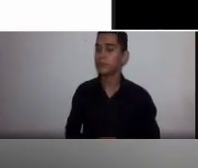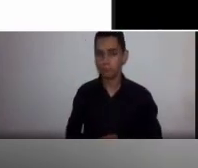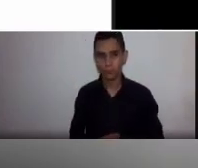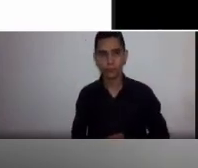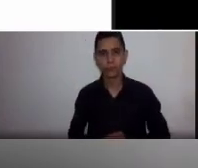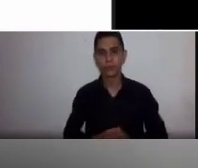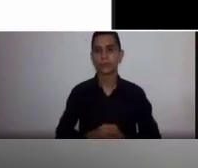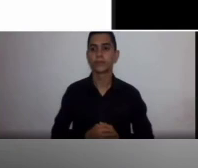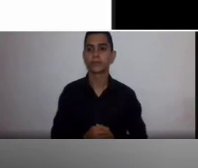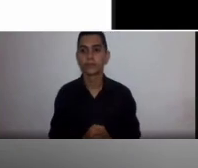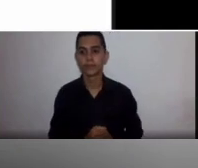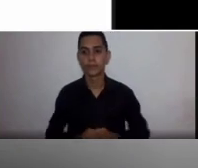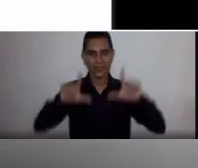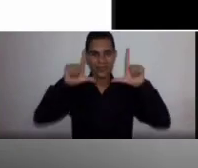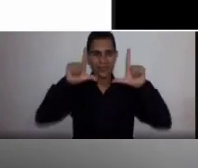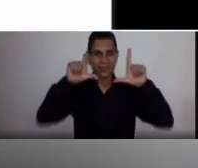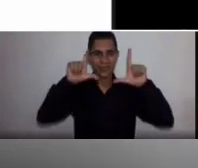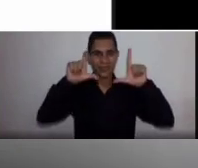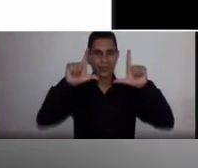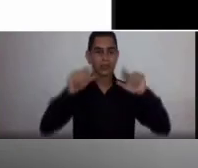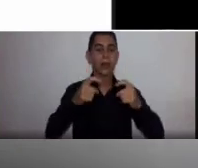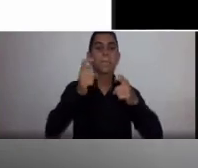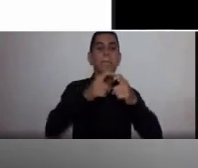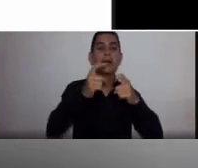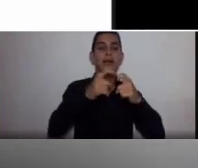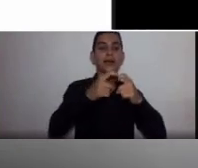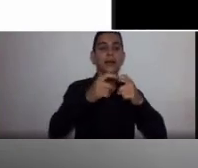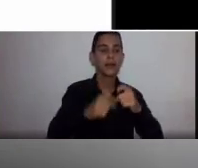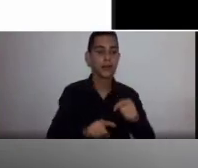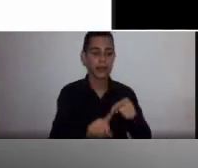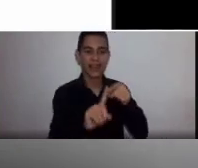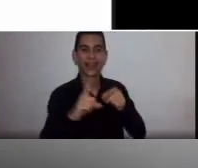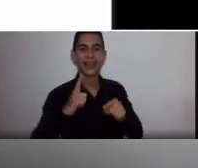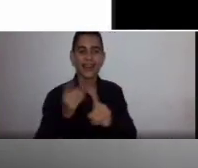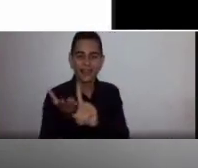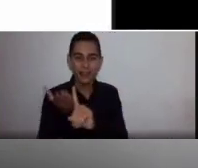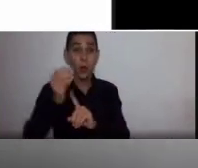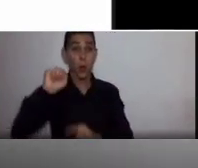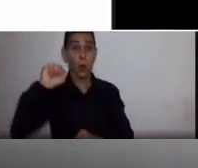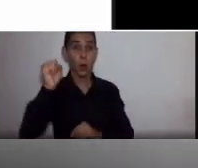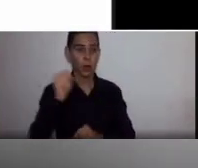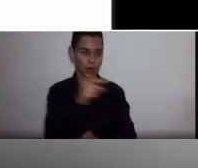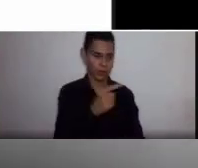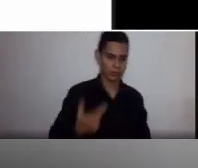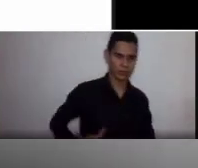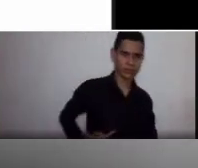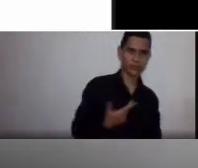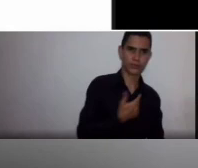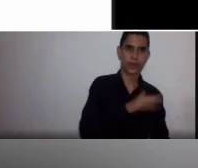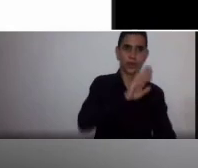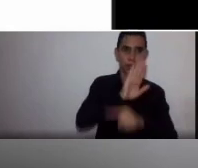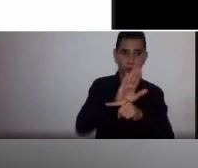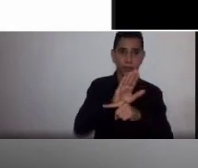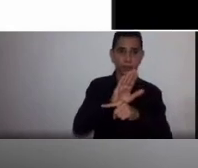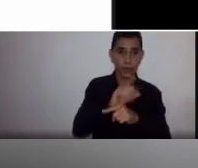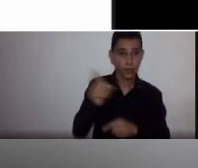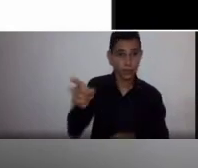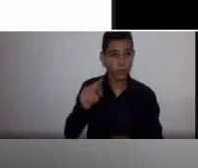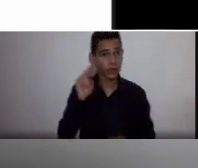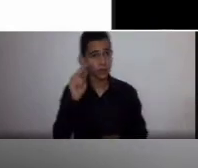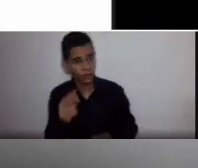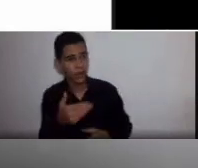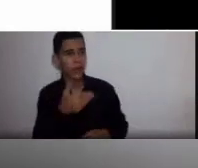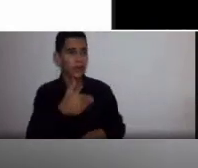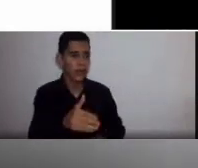fazer uma transfusão sanguínea em pacientes comoglobina acima de 8. Aí você vai lá, faz um programa educacional,